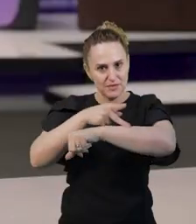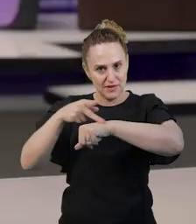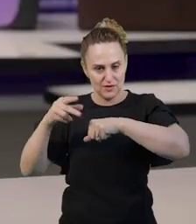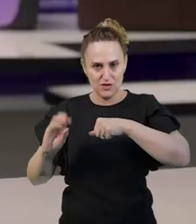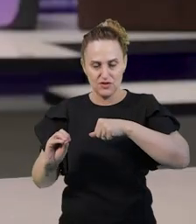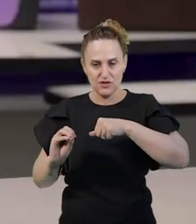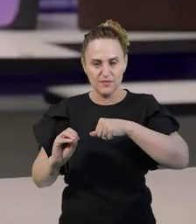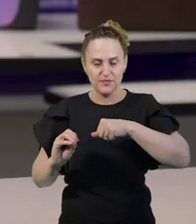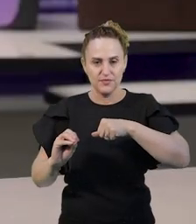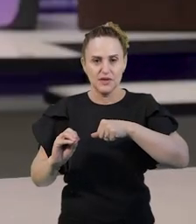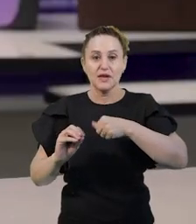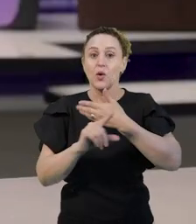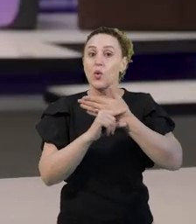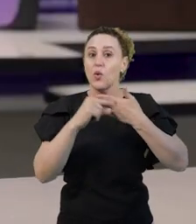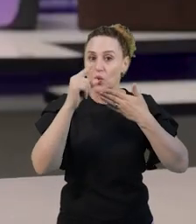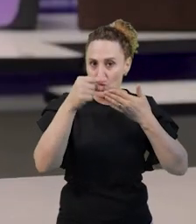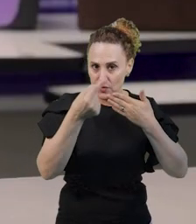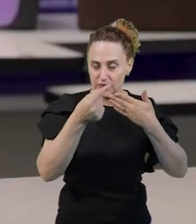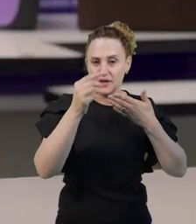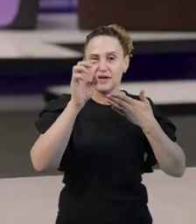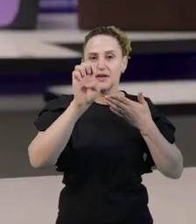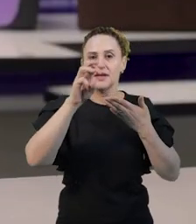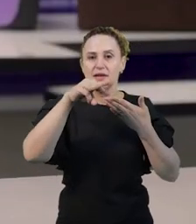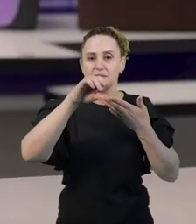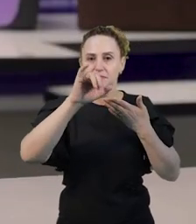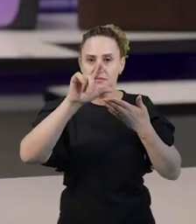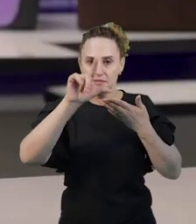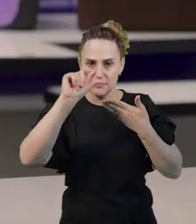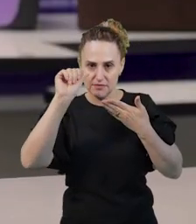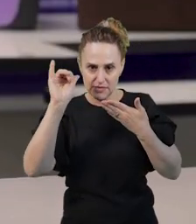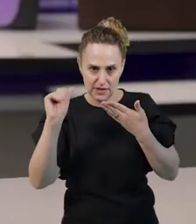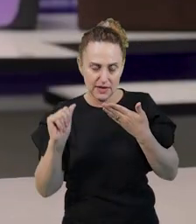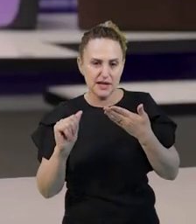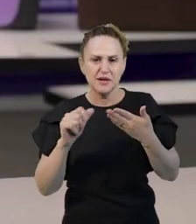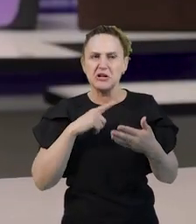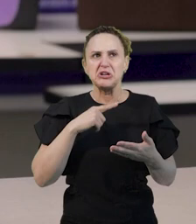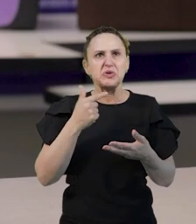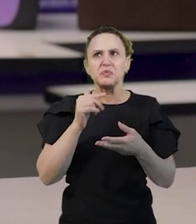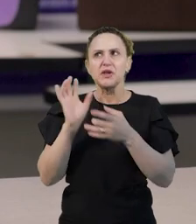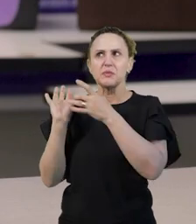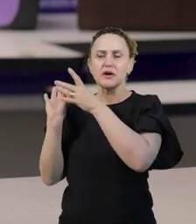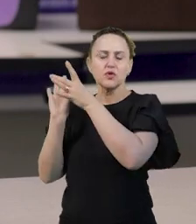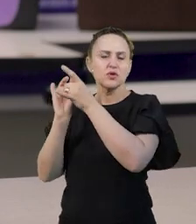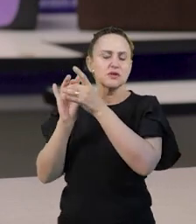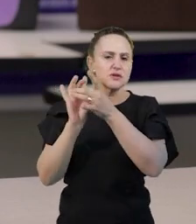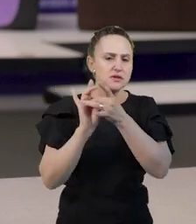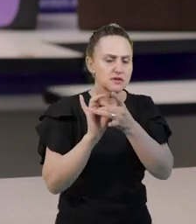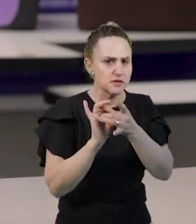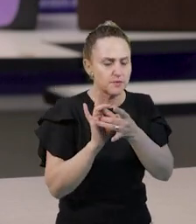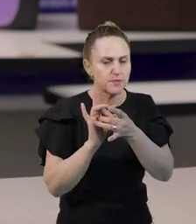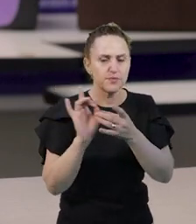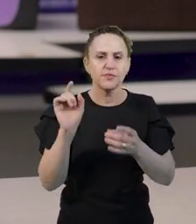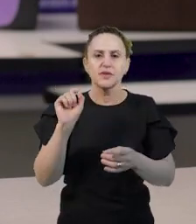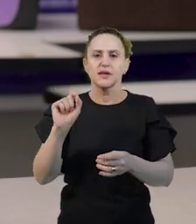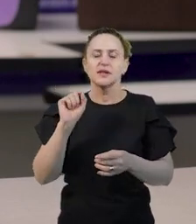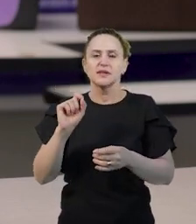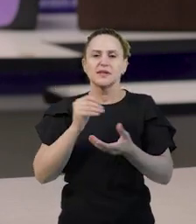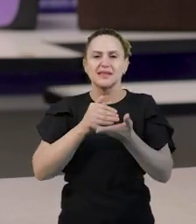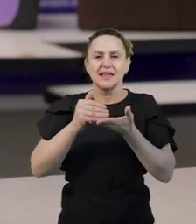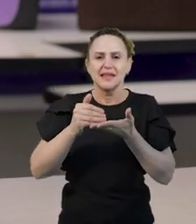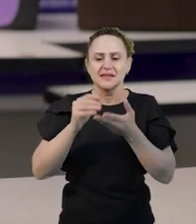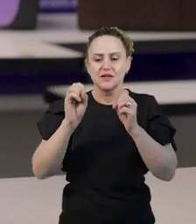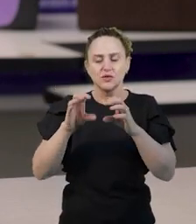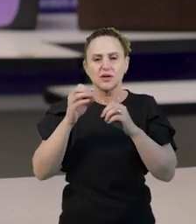Para Emília Ferreiro, não há uma contextualização, em muitos casos, desde a educação